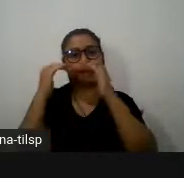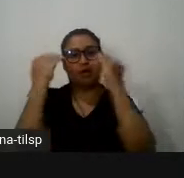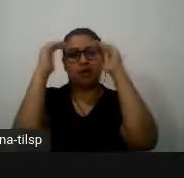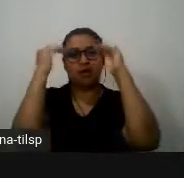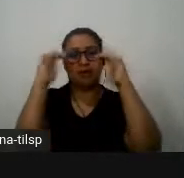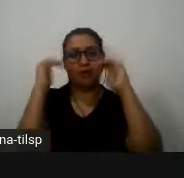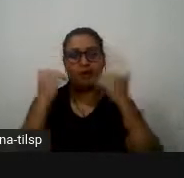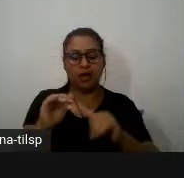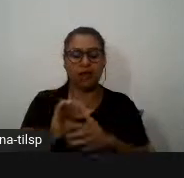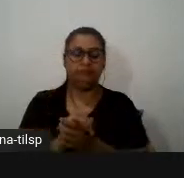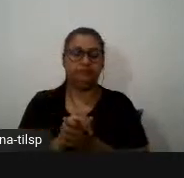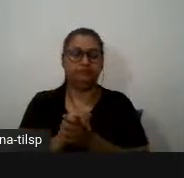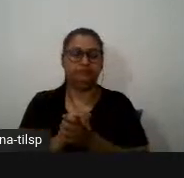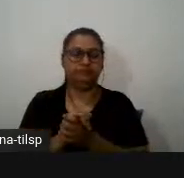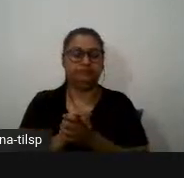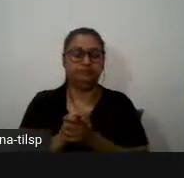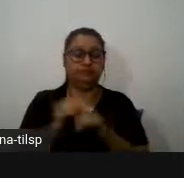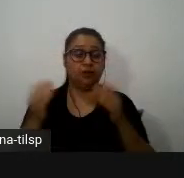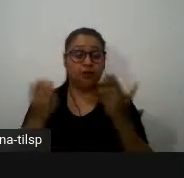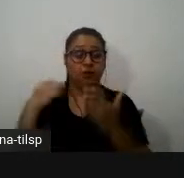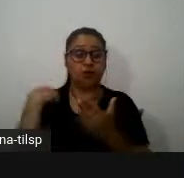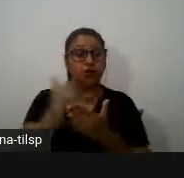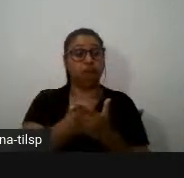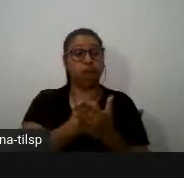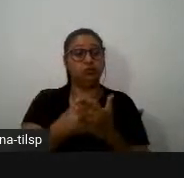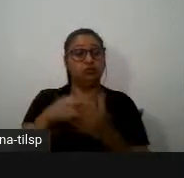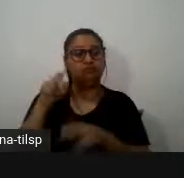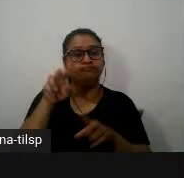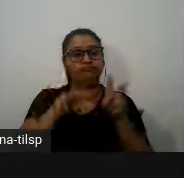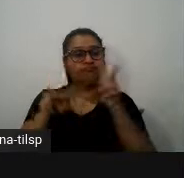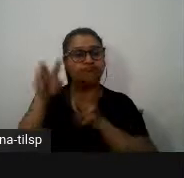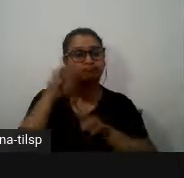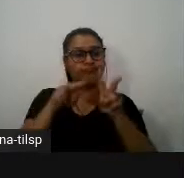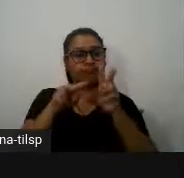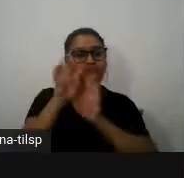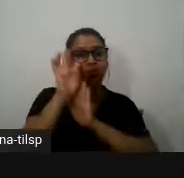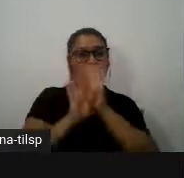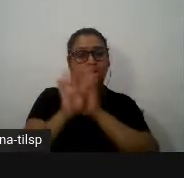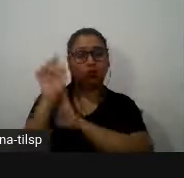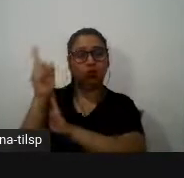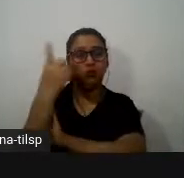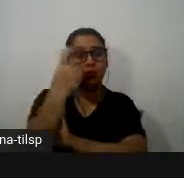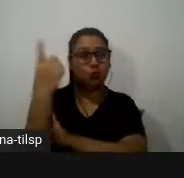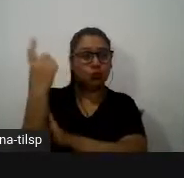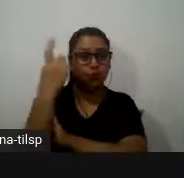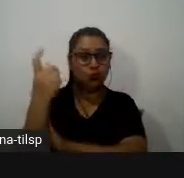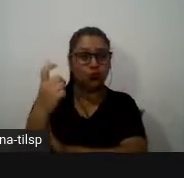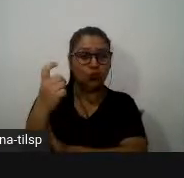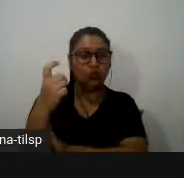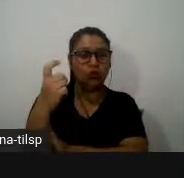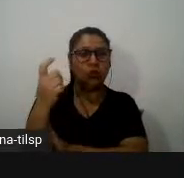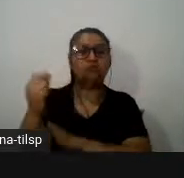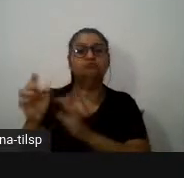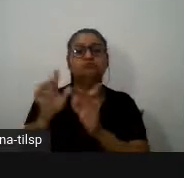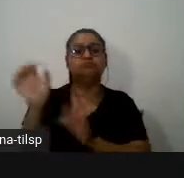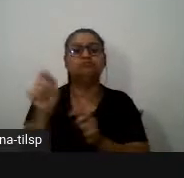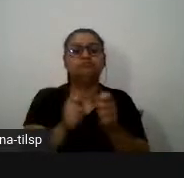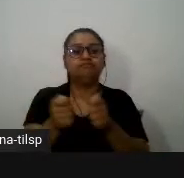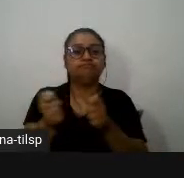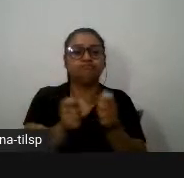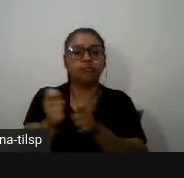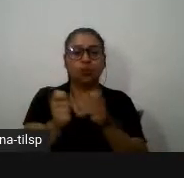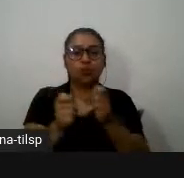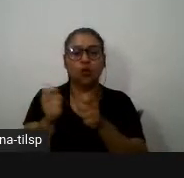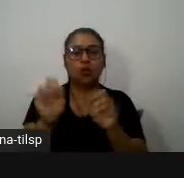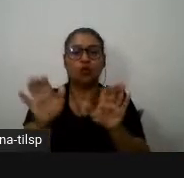agora quando nós observamos os textos e um texto único o que nós observamos são os mecanismos de realização